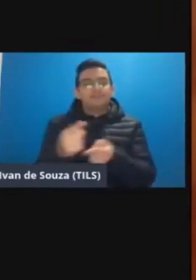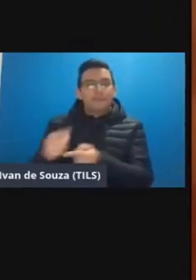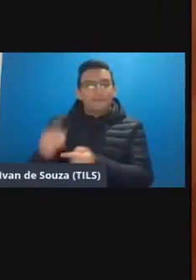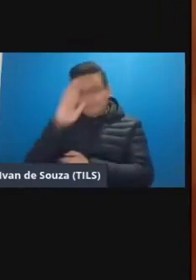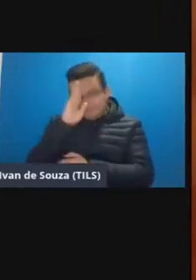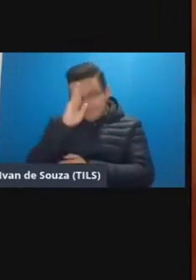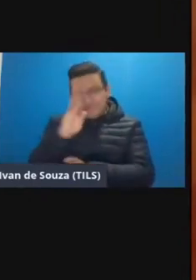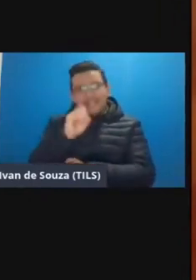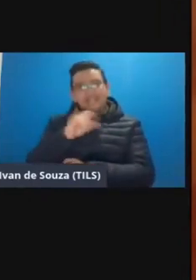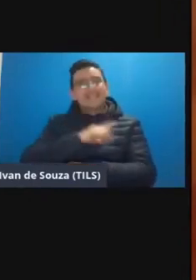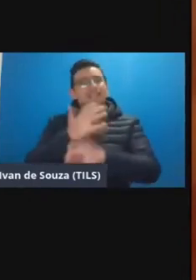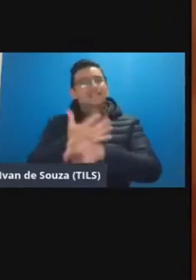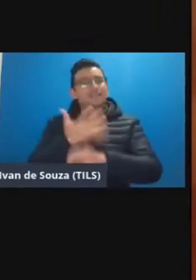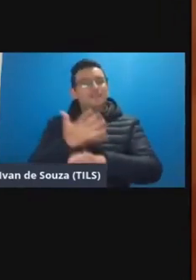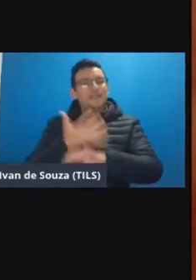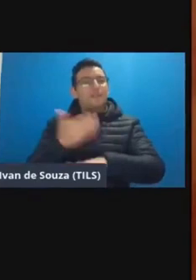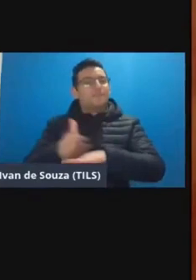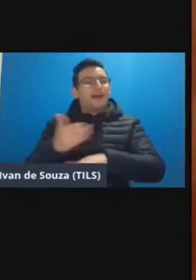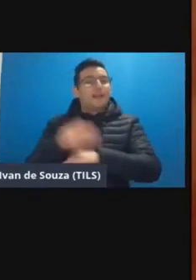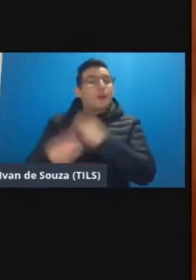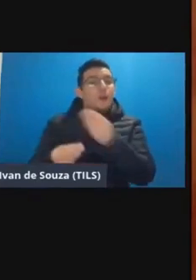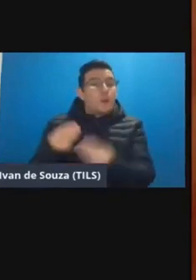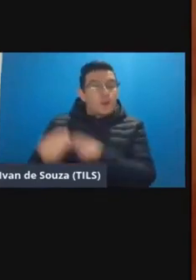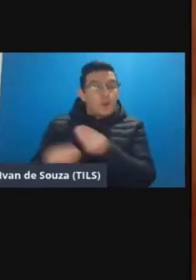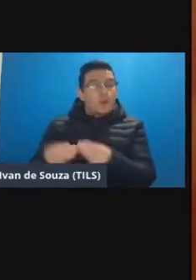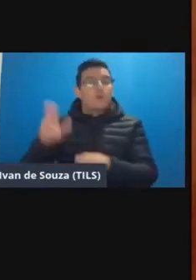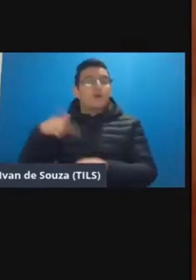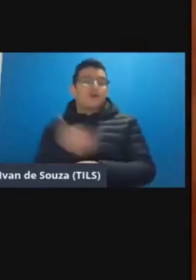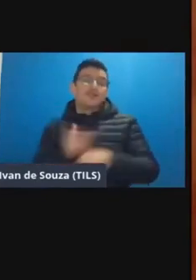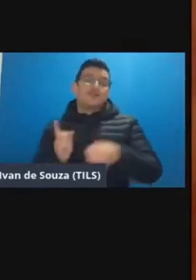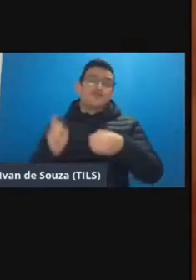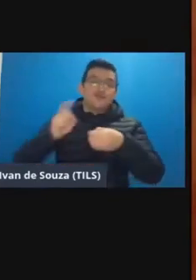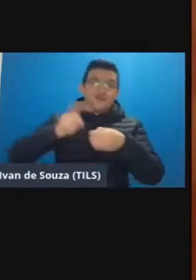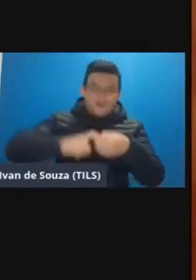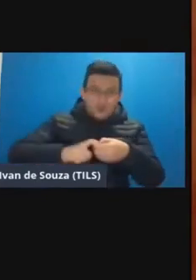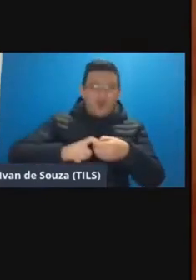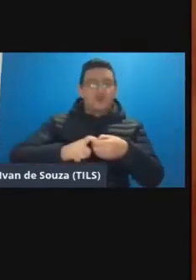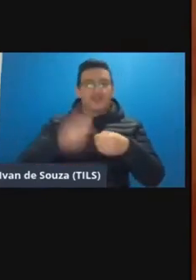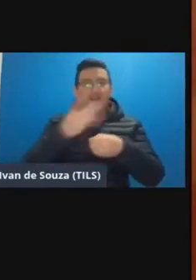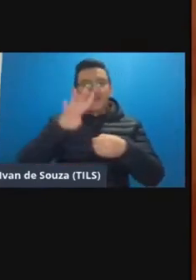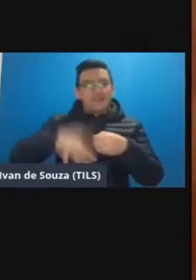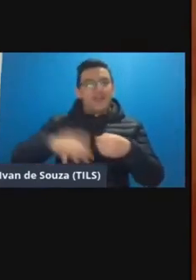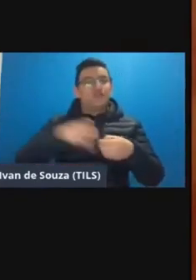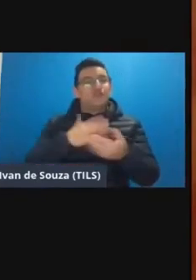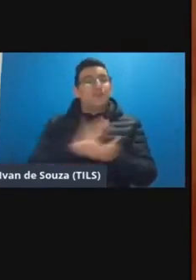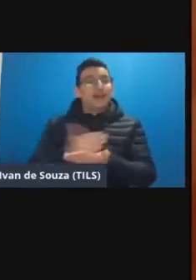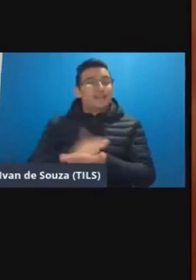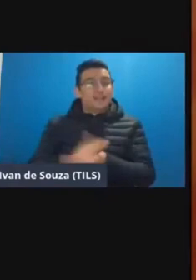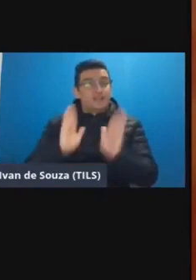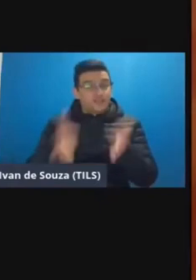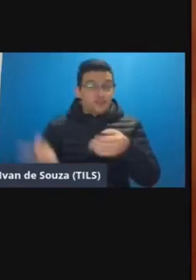quem tem disciplinas práticas de como seria a nossa volta a retomada do calendário de forma híbrida nós já